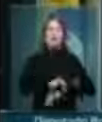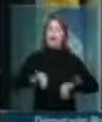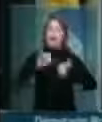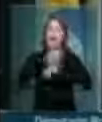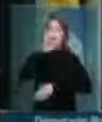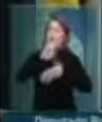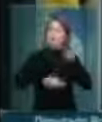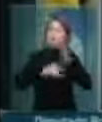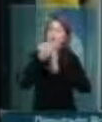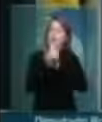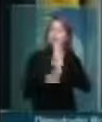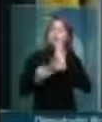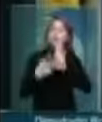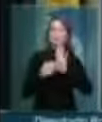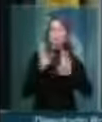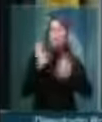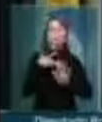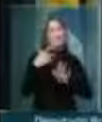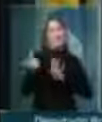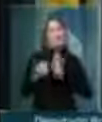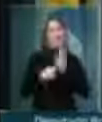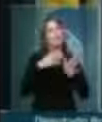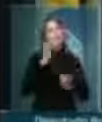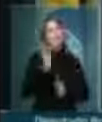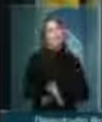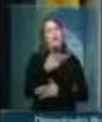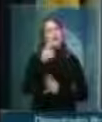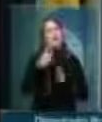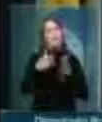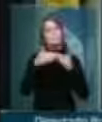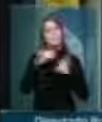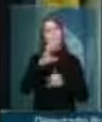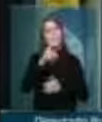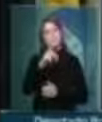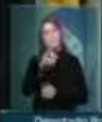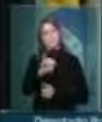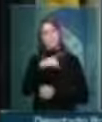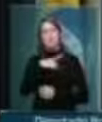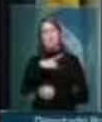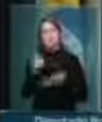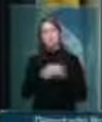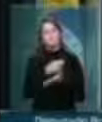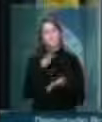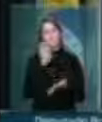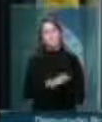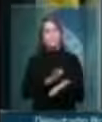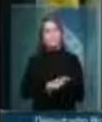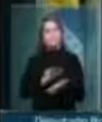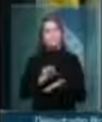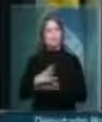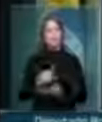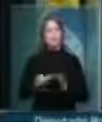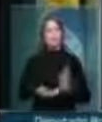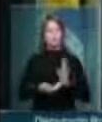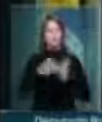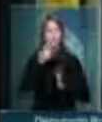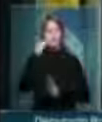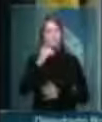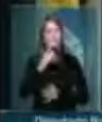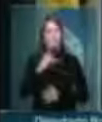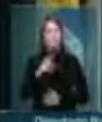documentadas. Eu mesmo já assinei o pedido de CPI protocolado nessa casa pelo deputado